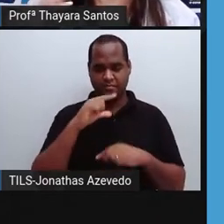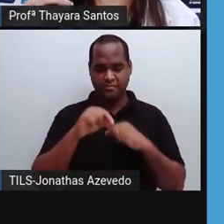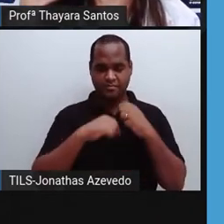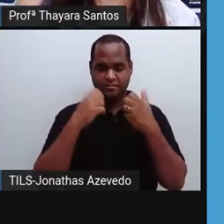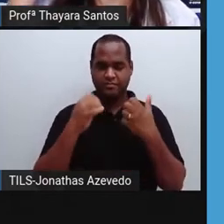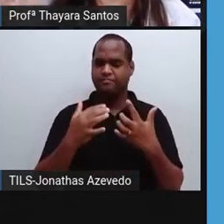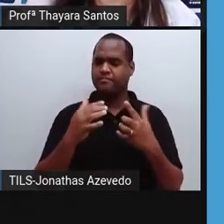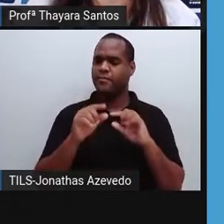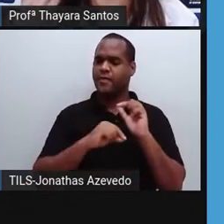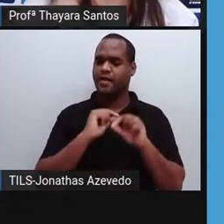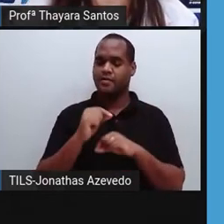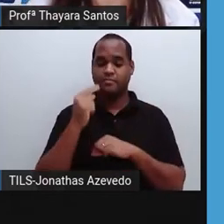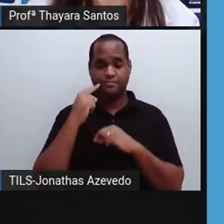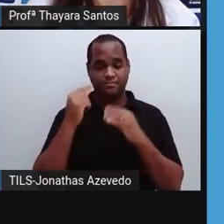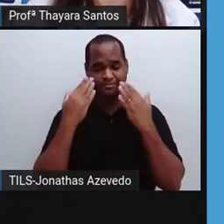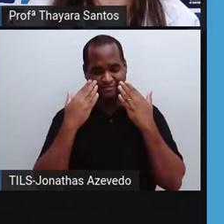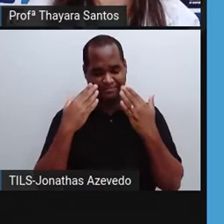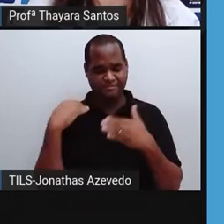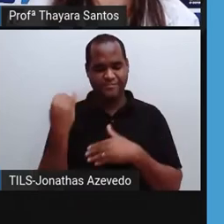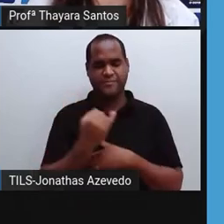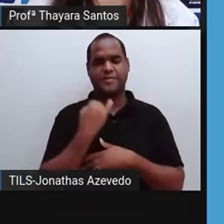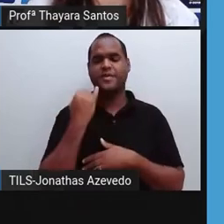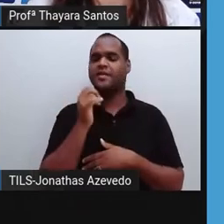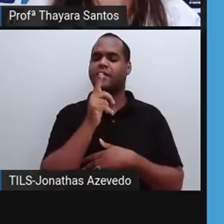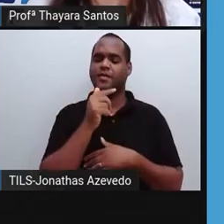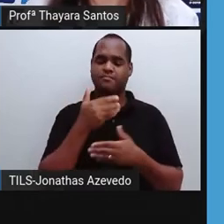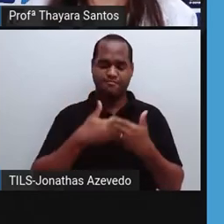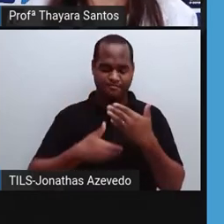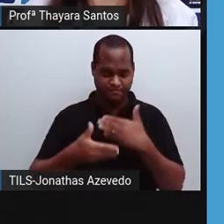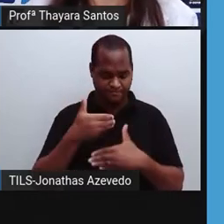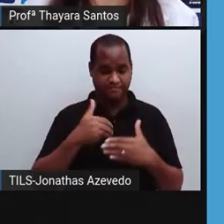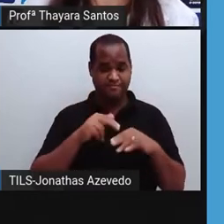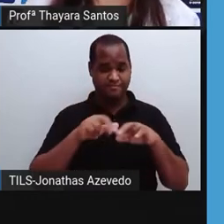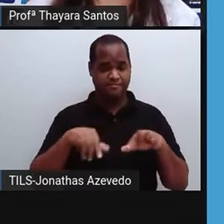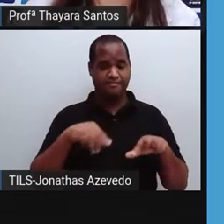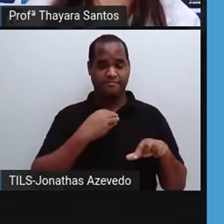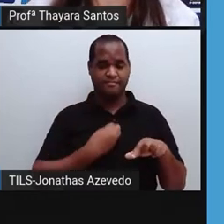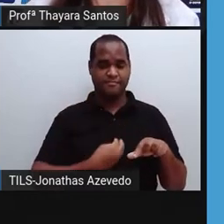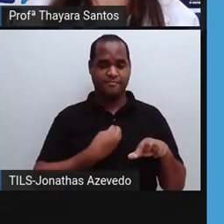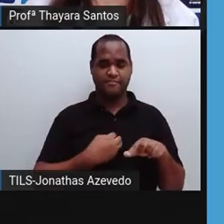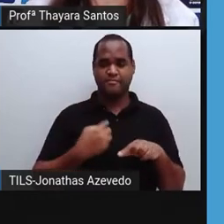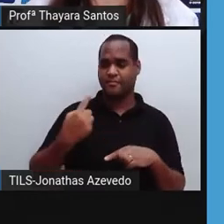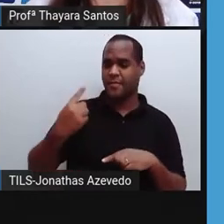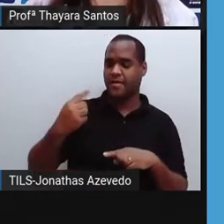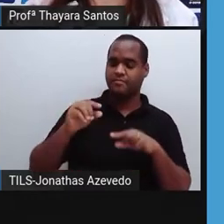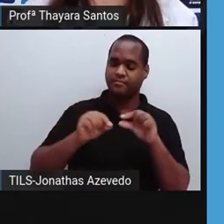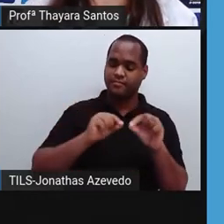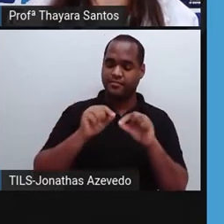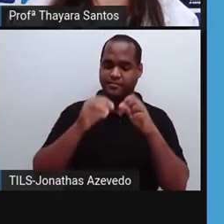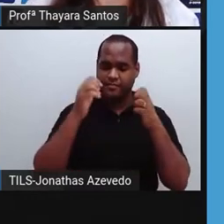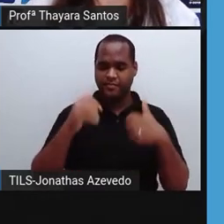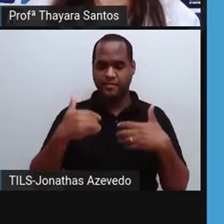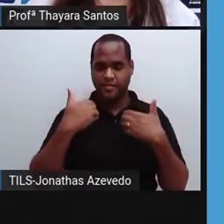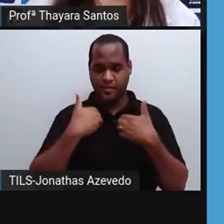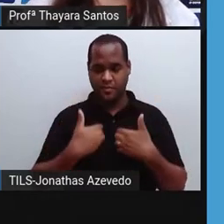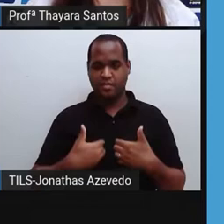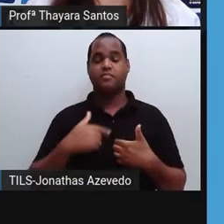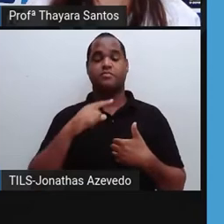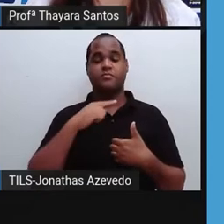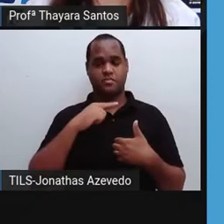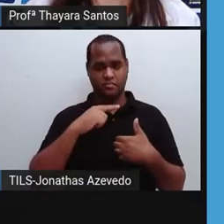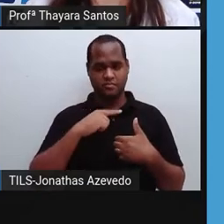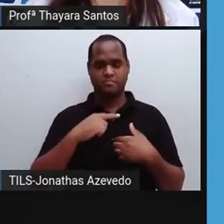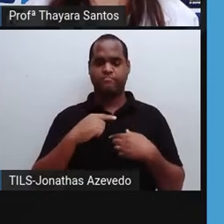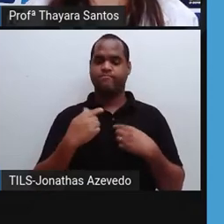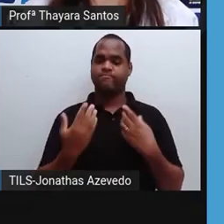descrever a importância dessa água para os seres vivos. Primeiro, que ela compõe a maior parte do corpo dos seres vivos.